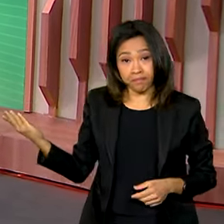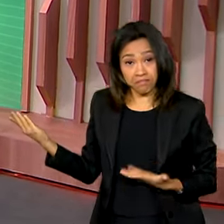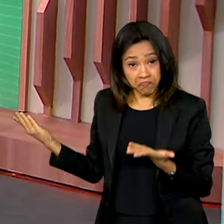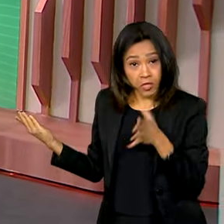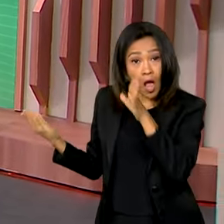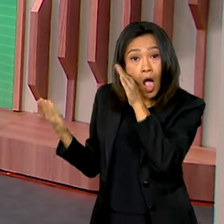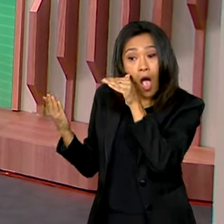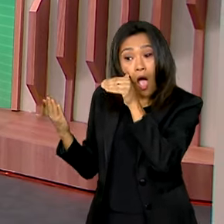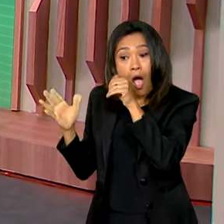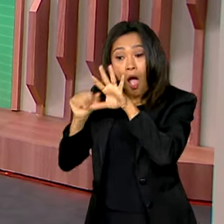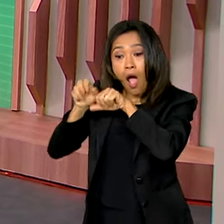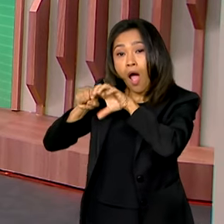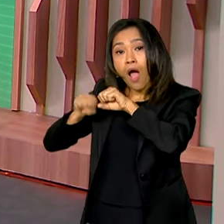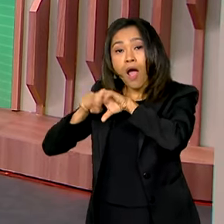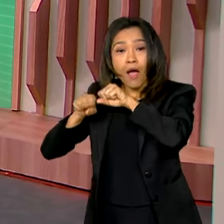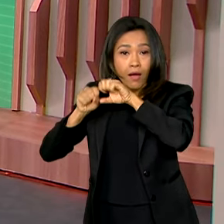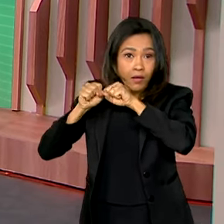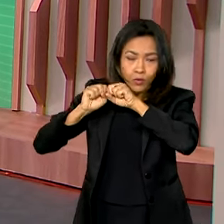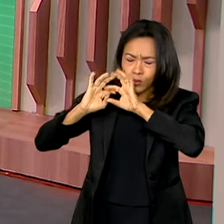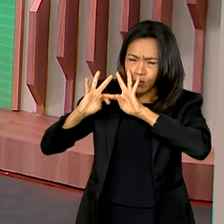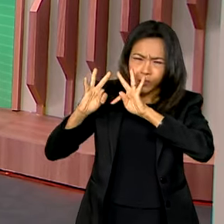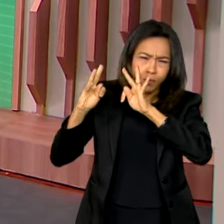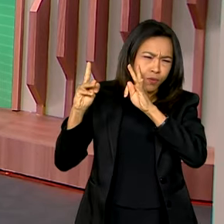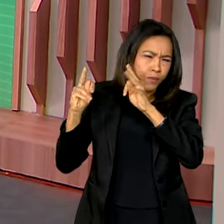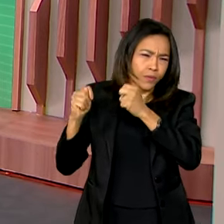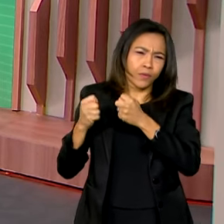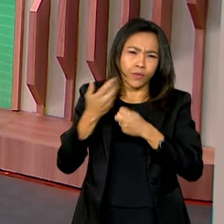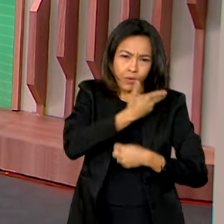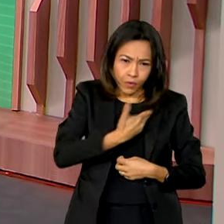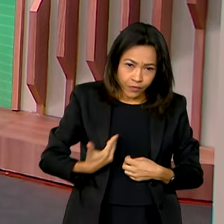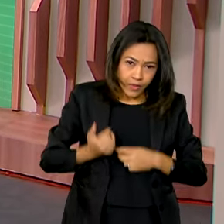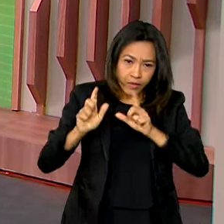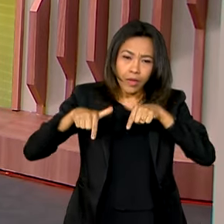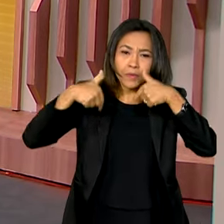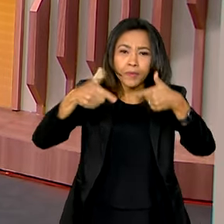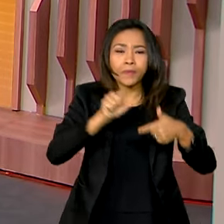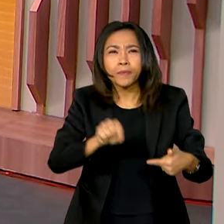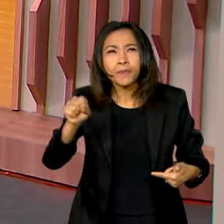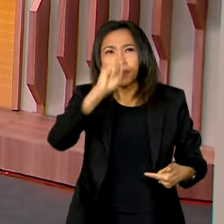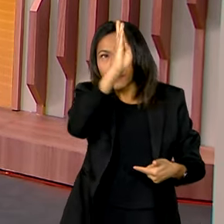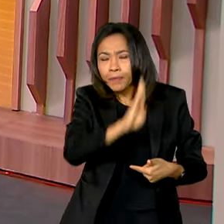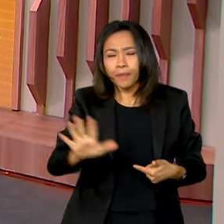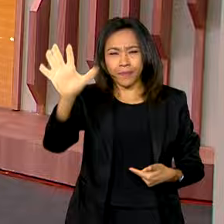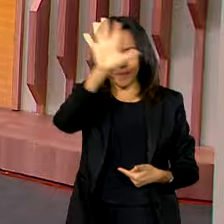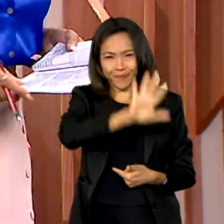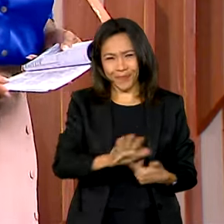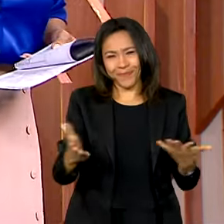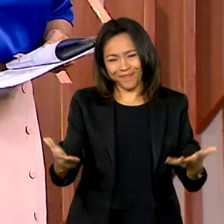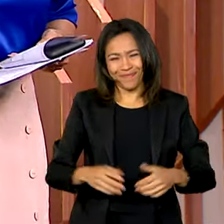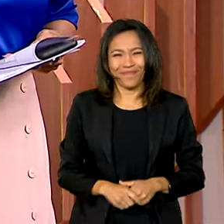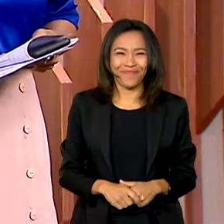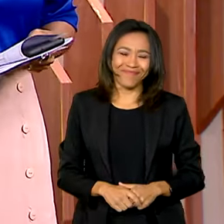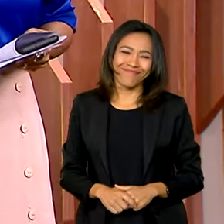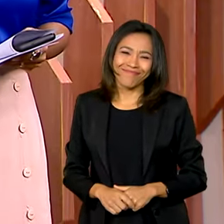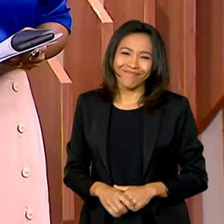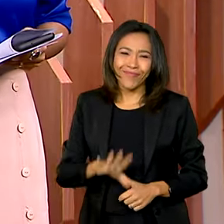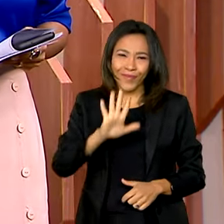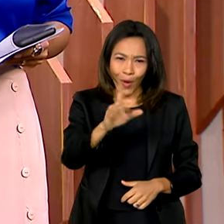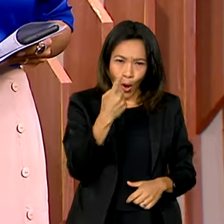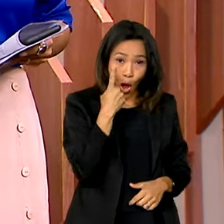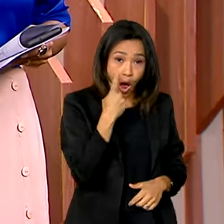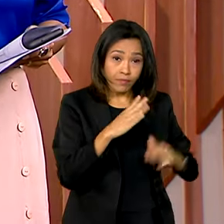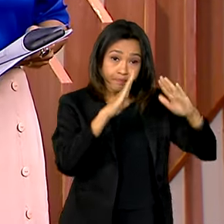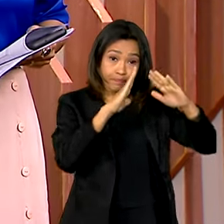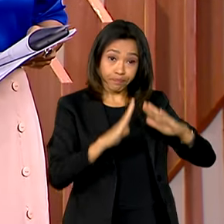por lá que você consegue descobrir tudo o que o governo está fazendo em todos os cantos do país. Olha, os Correios